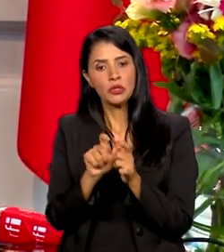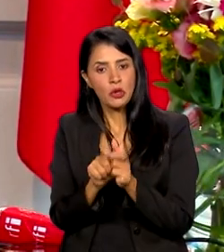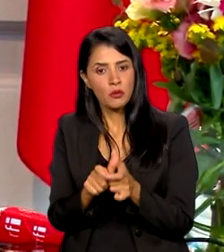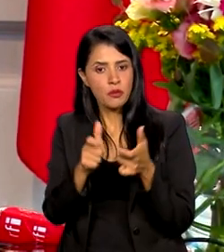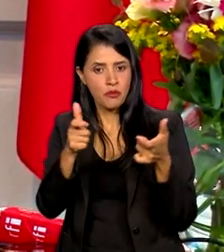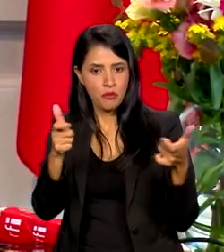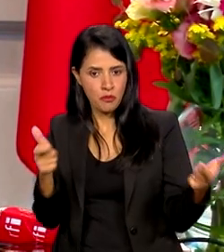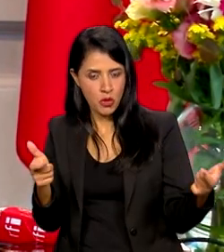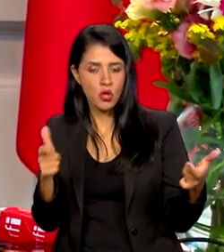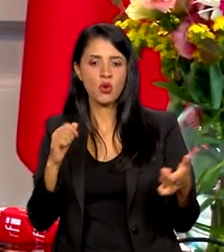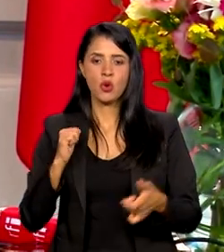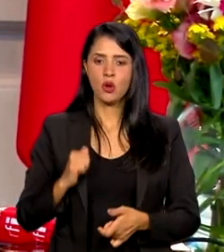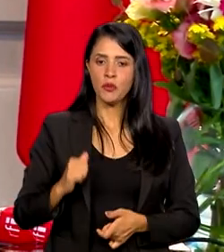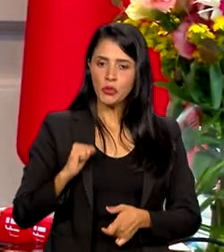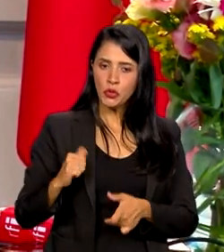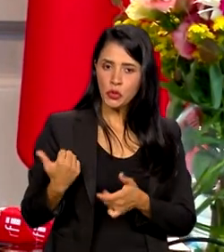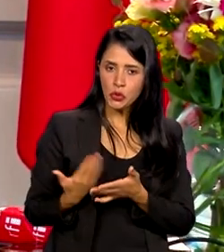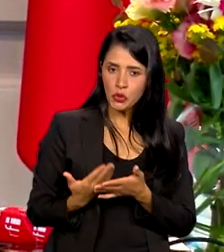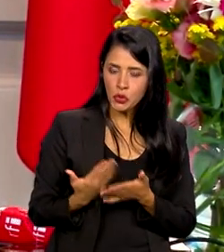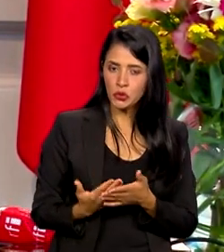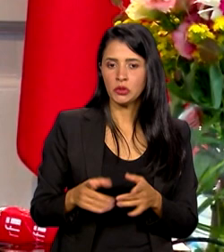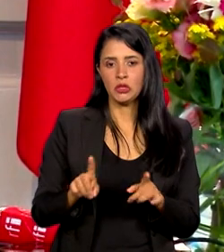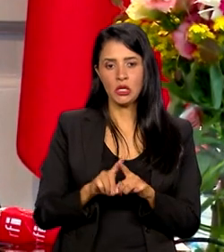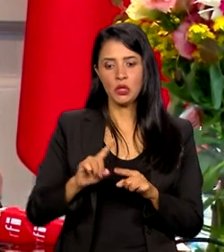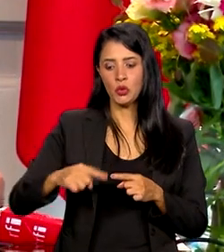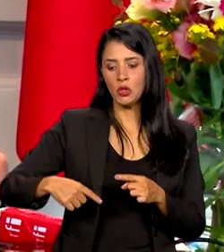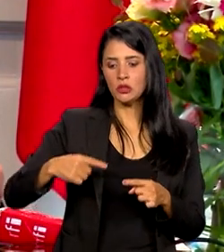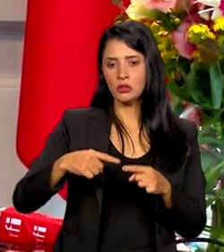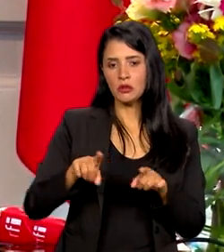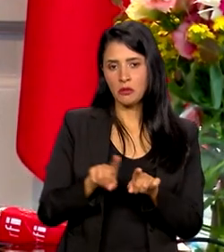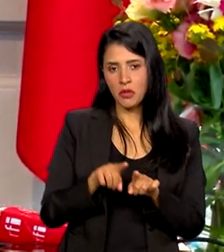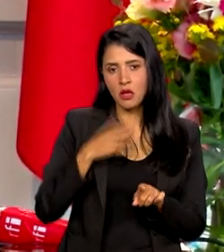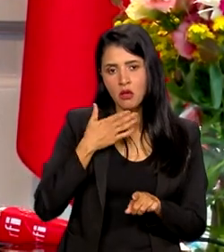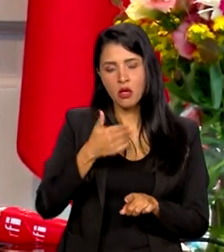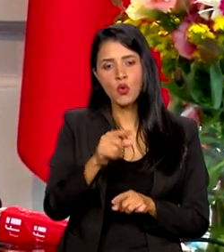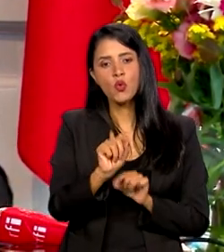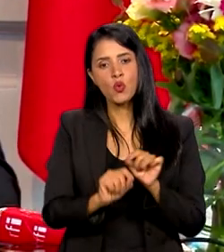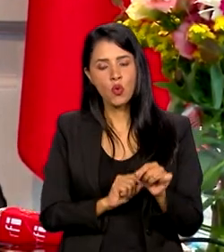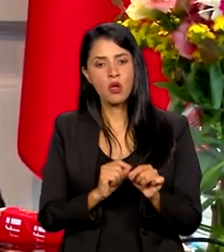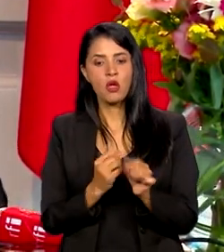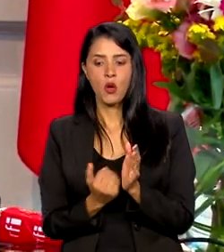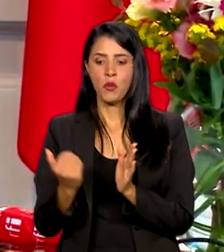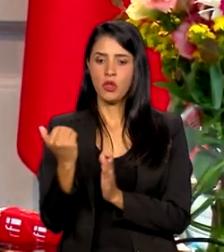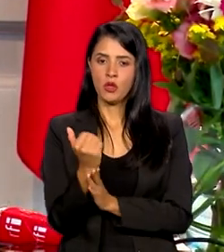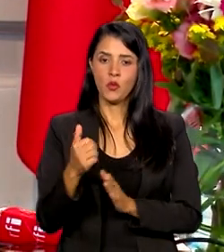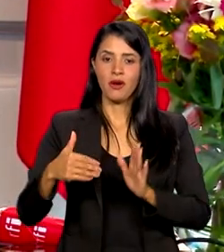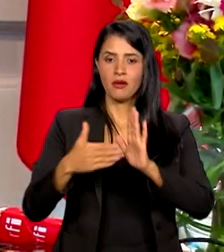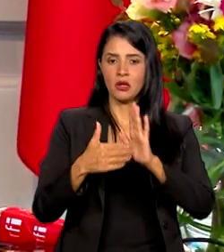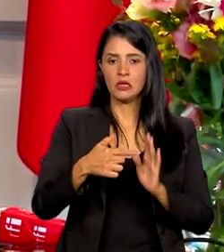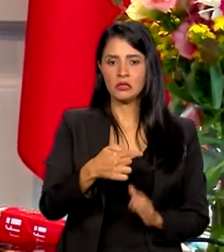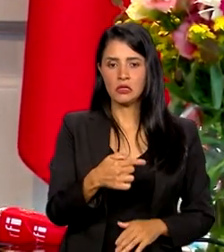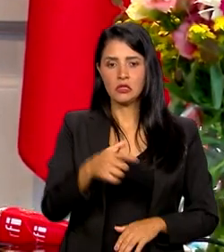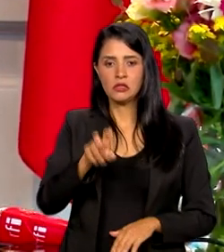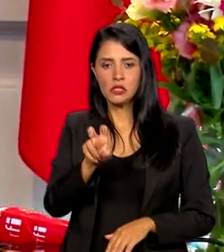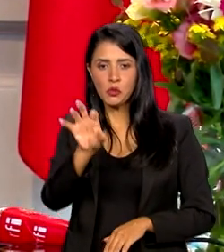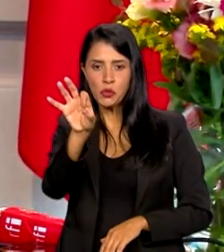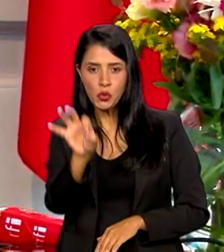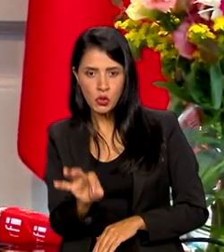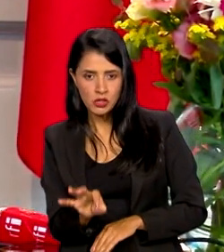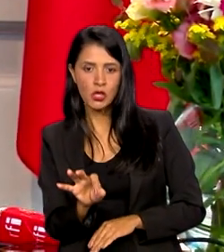as bolsas sustentais e atualizamos também com reajuste até de 75% das bolsas